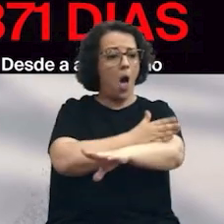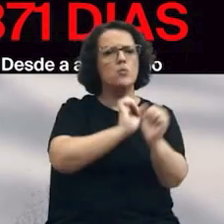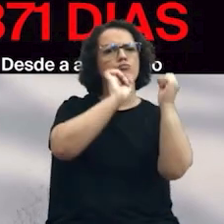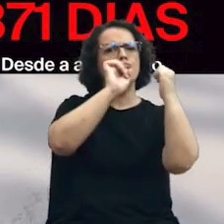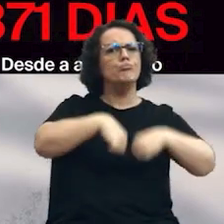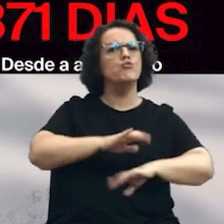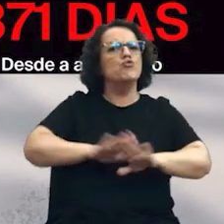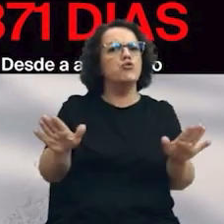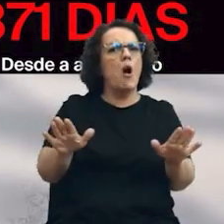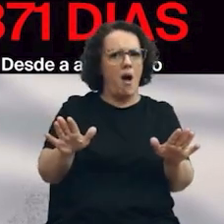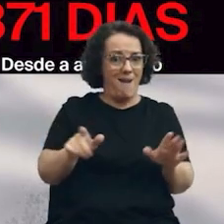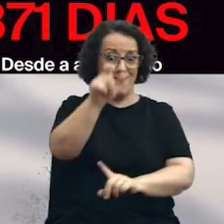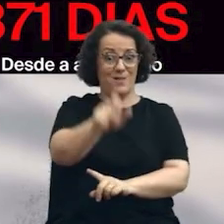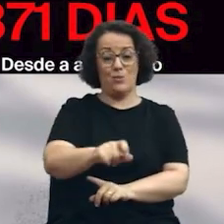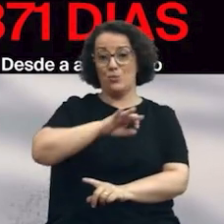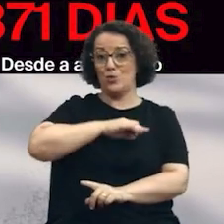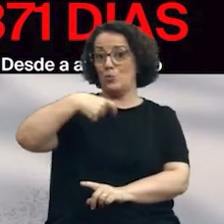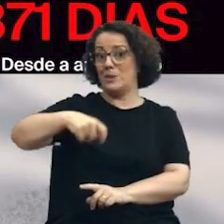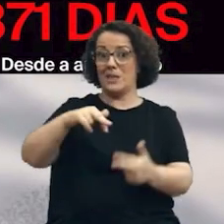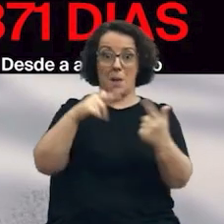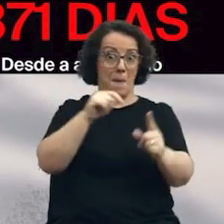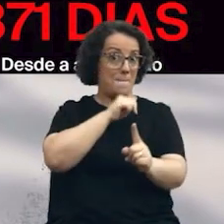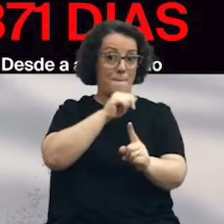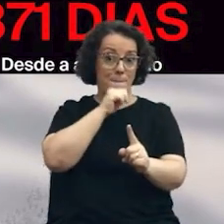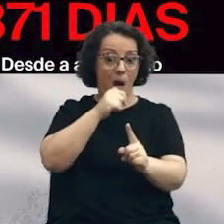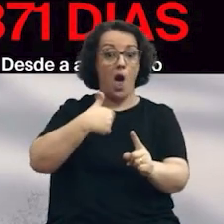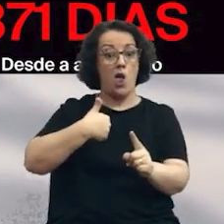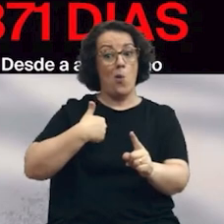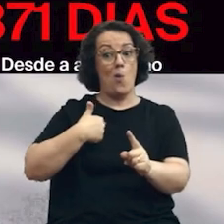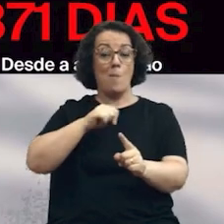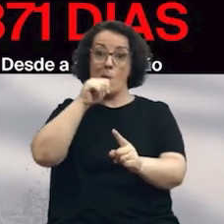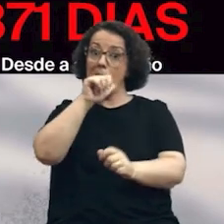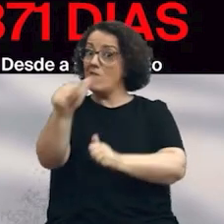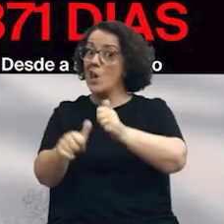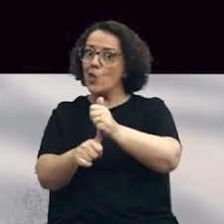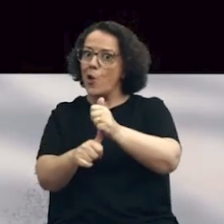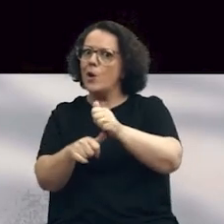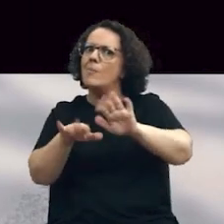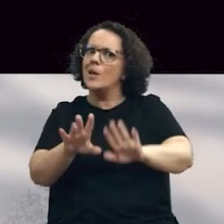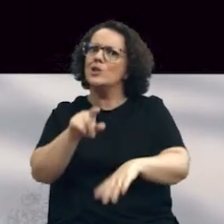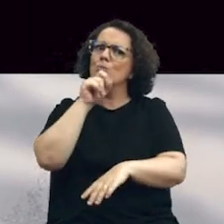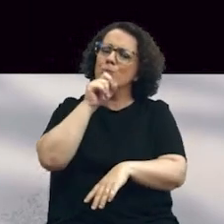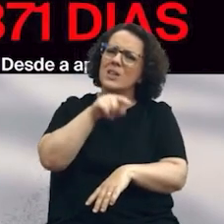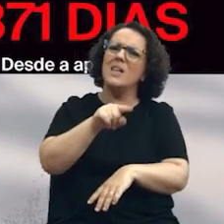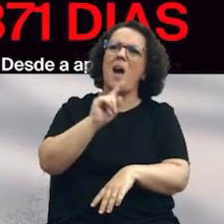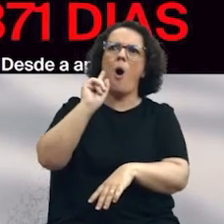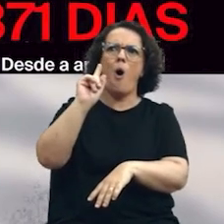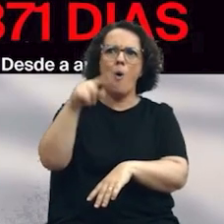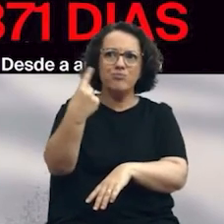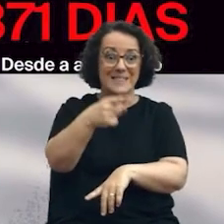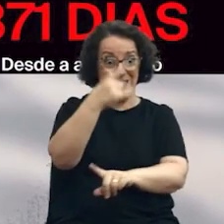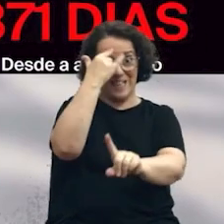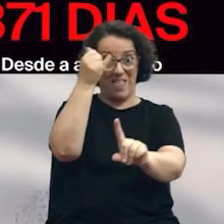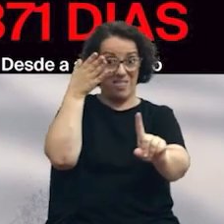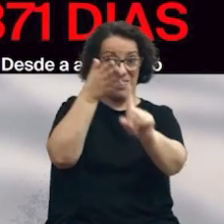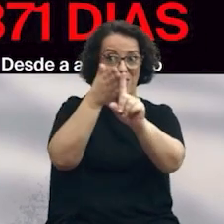ser o Sr. Presidente da Câmara e eu, Vereador, poderíamos, apesar de tudo, ter reunido mais gente em torno dessa ideia